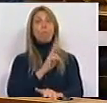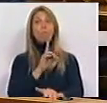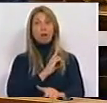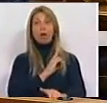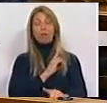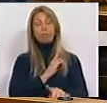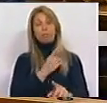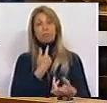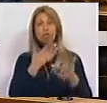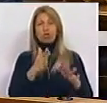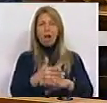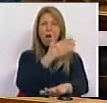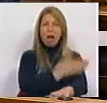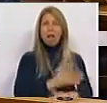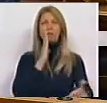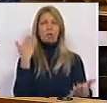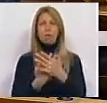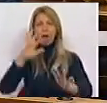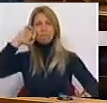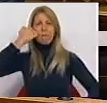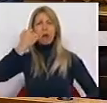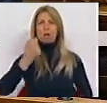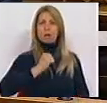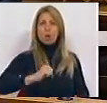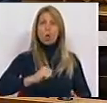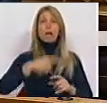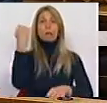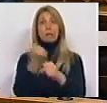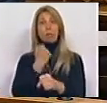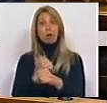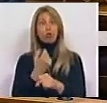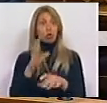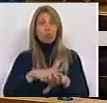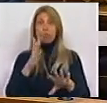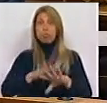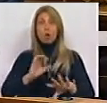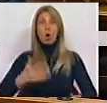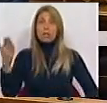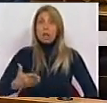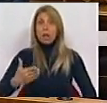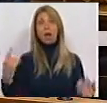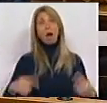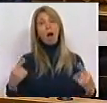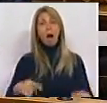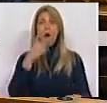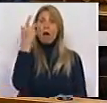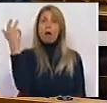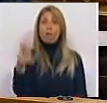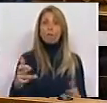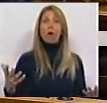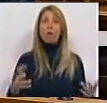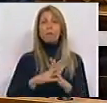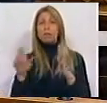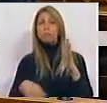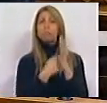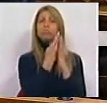afrontas aos trabalhadores, nomeadamente naquilo que estão os seus direitos adquiridos com as reformas, mas também de um conjunto de outras situações que